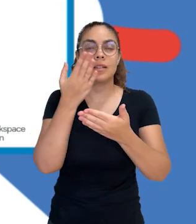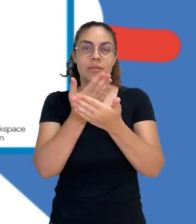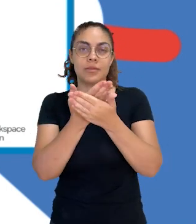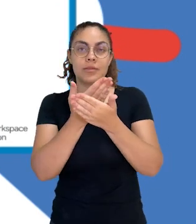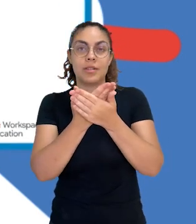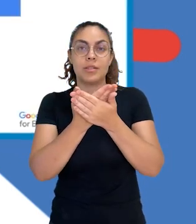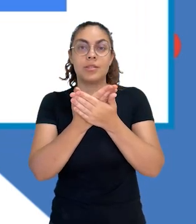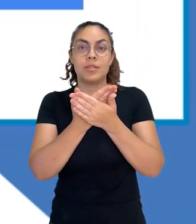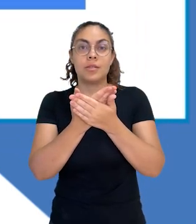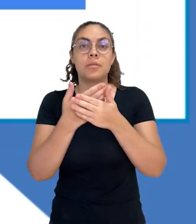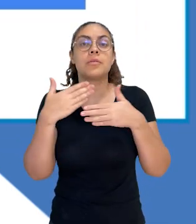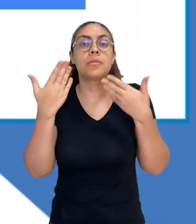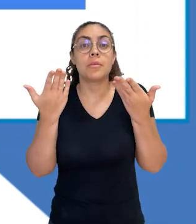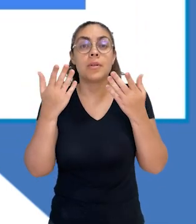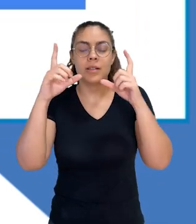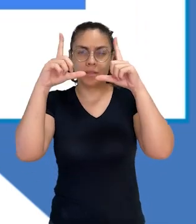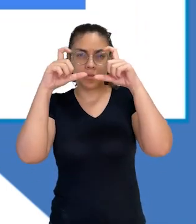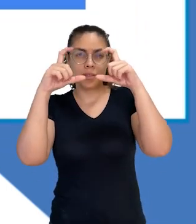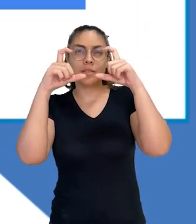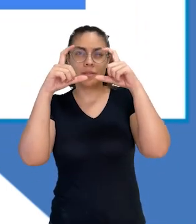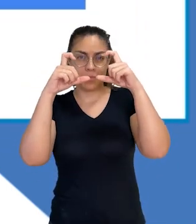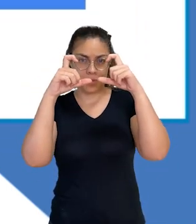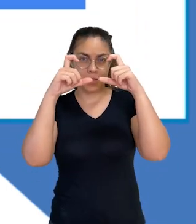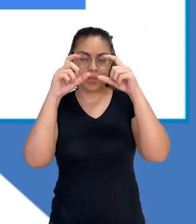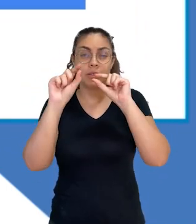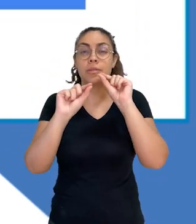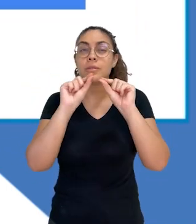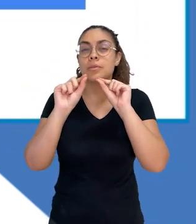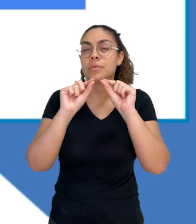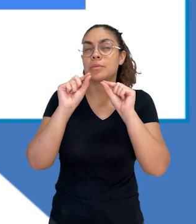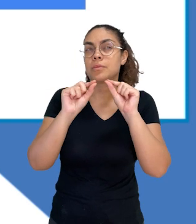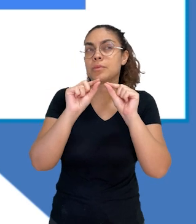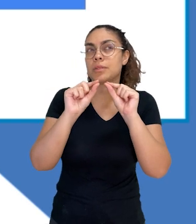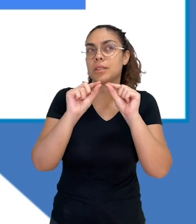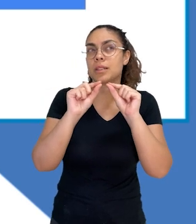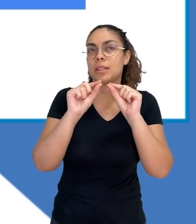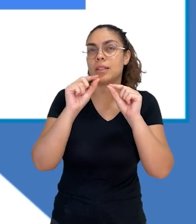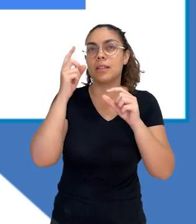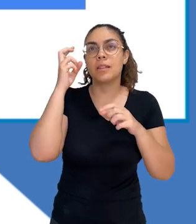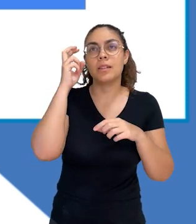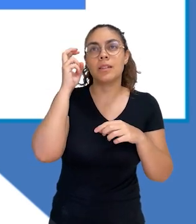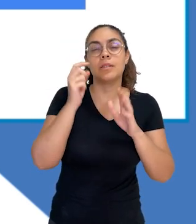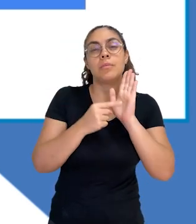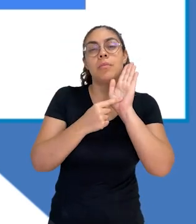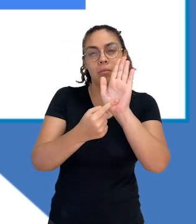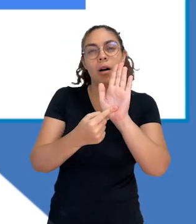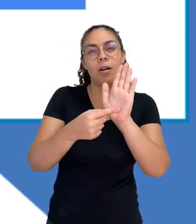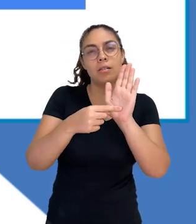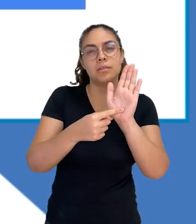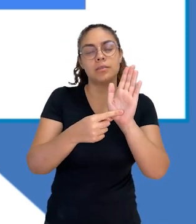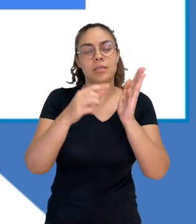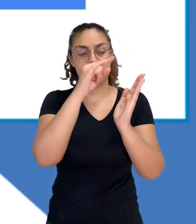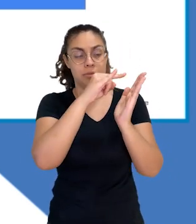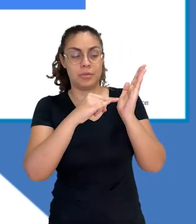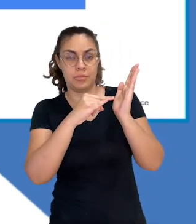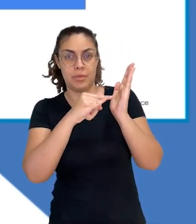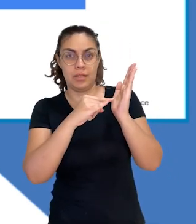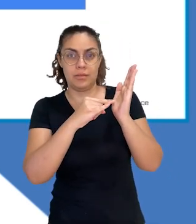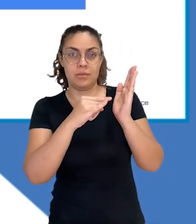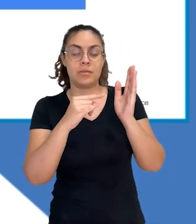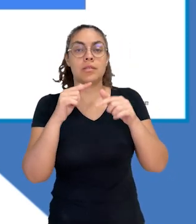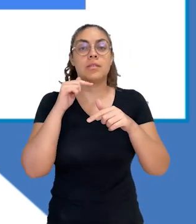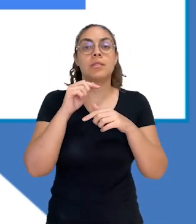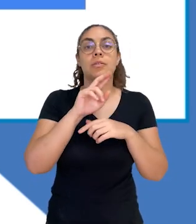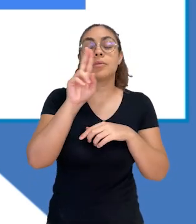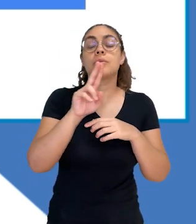estudantes quais são as imagens e os estereótipos construídos por esses documentos. Porque aí a gente vai trabalhar a primeira coisa, que